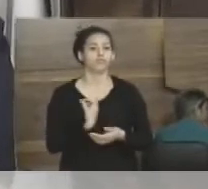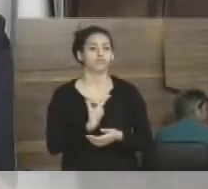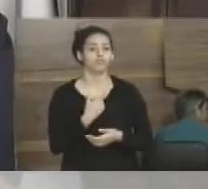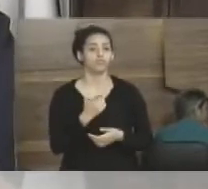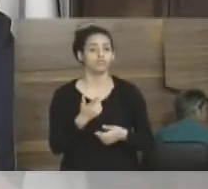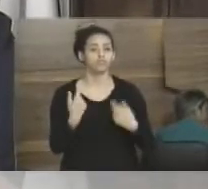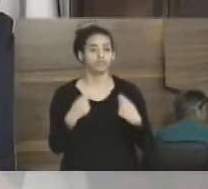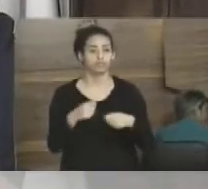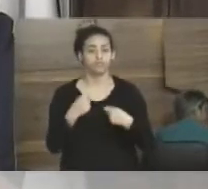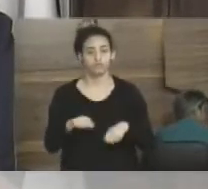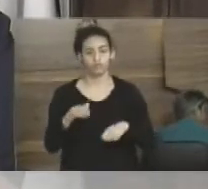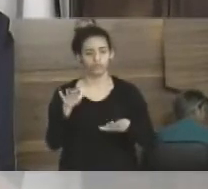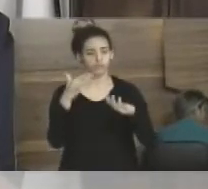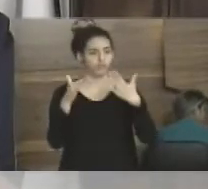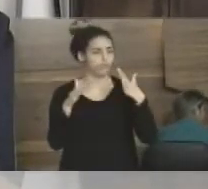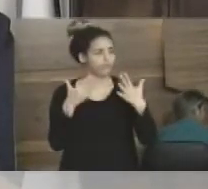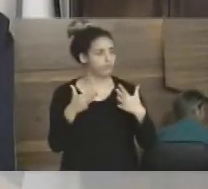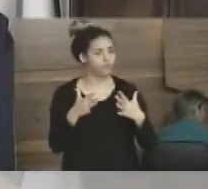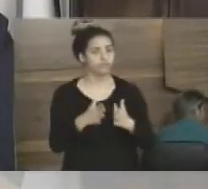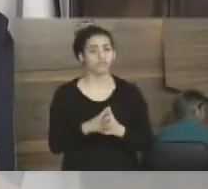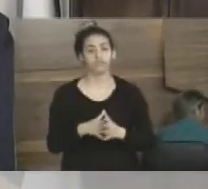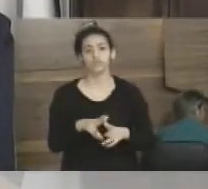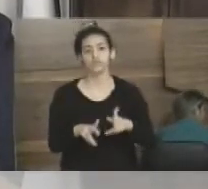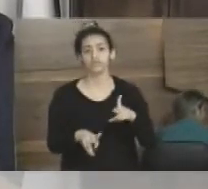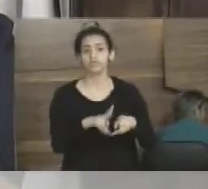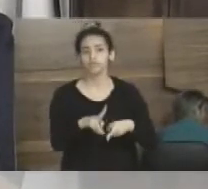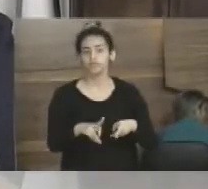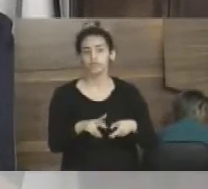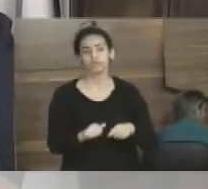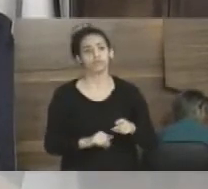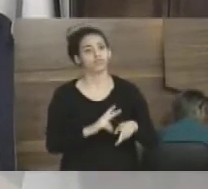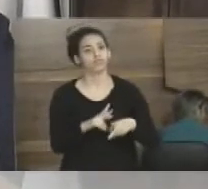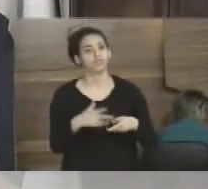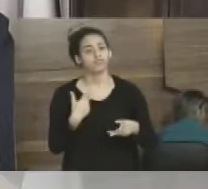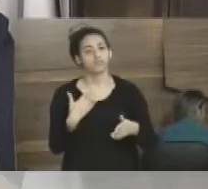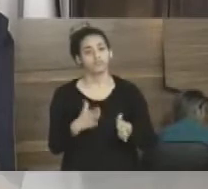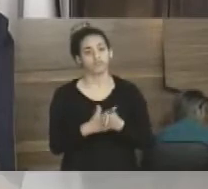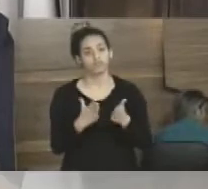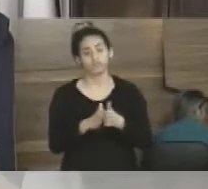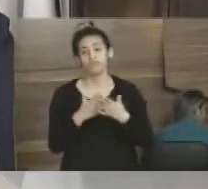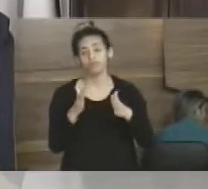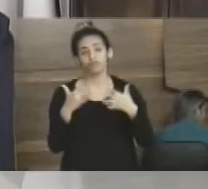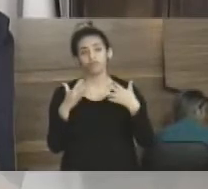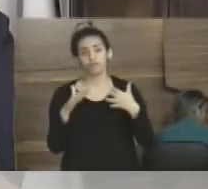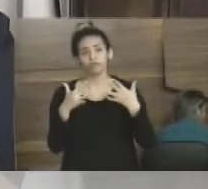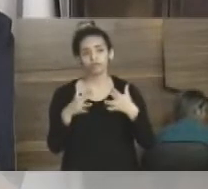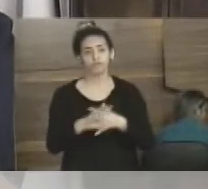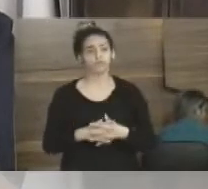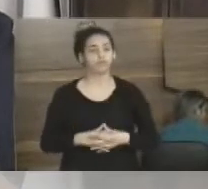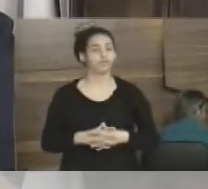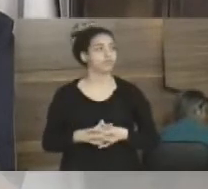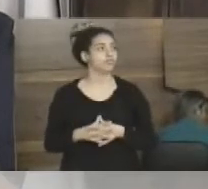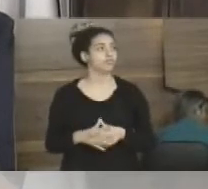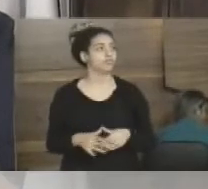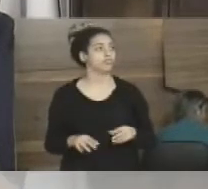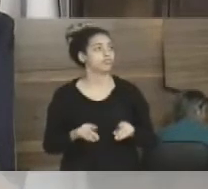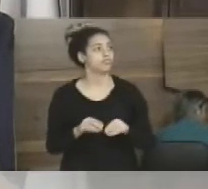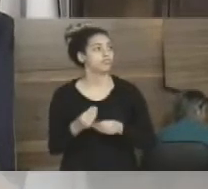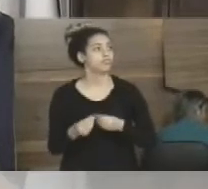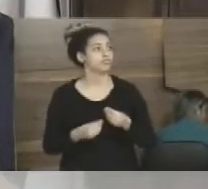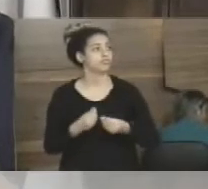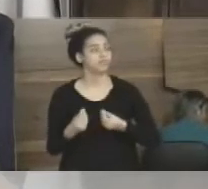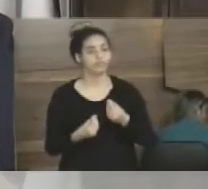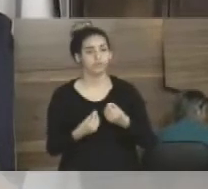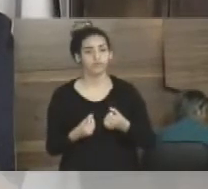tenha, dê atenção, dê uma atenção à nossa população. A nossa população está carente de atenção. E a forma como você